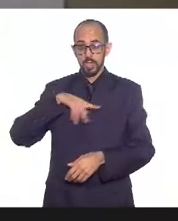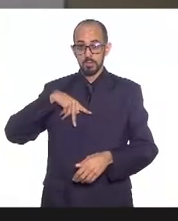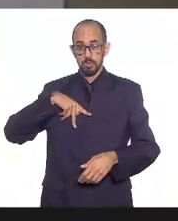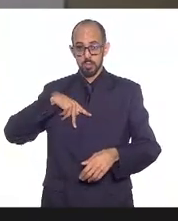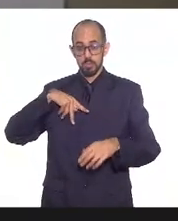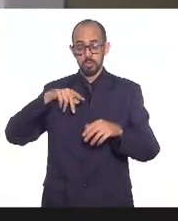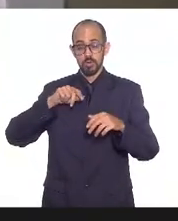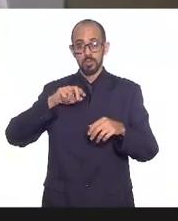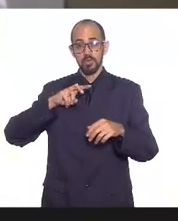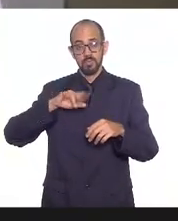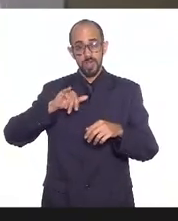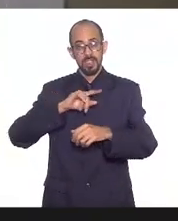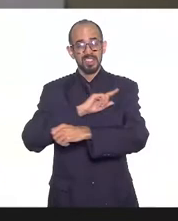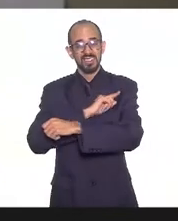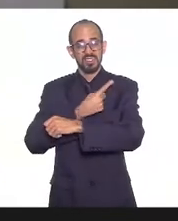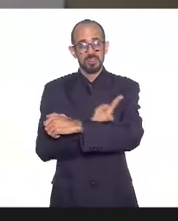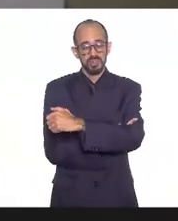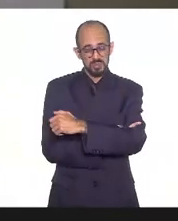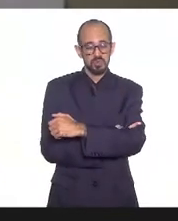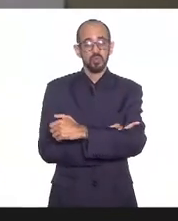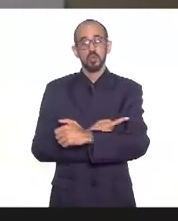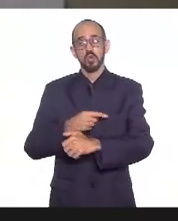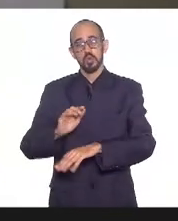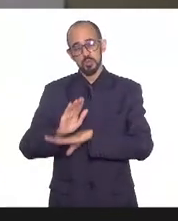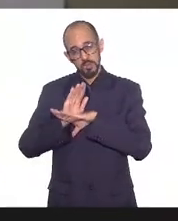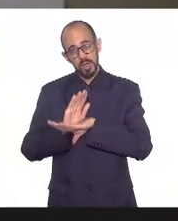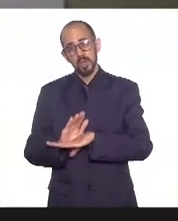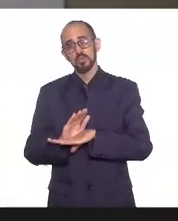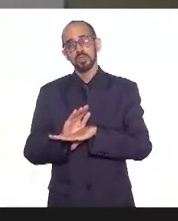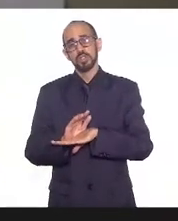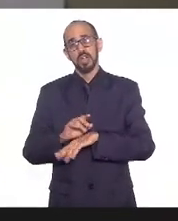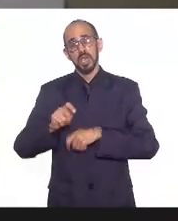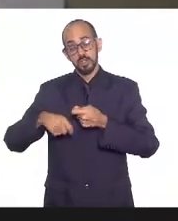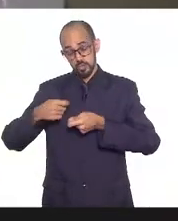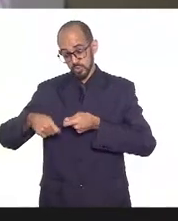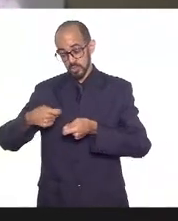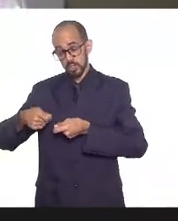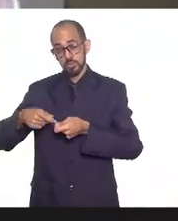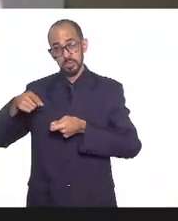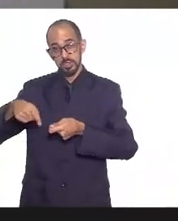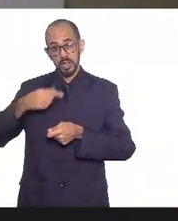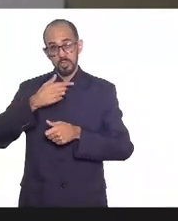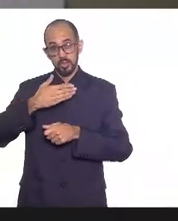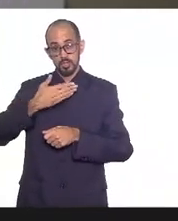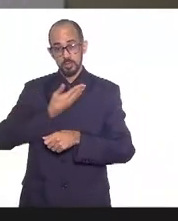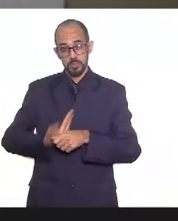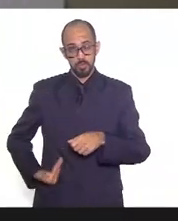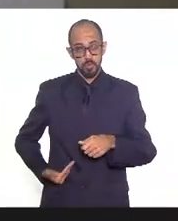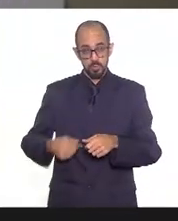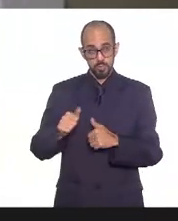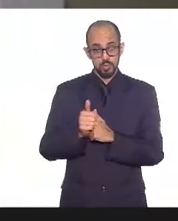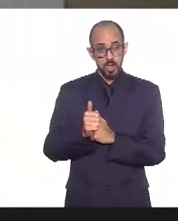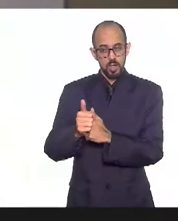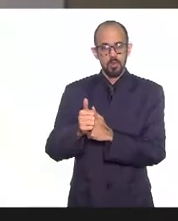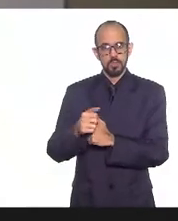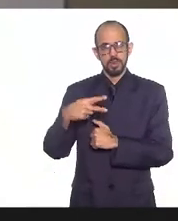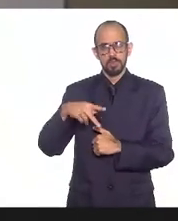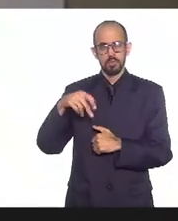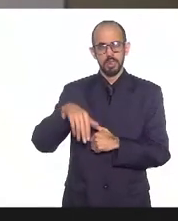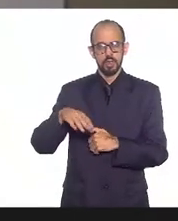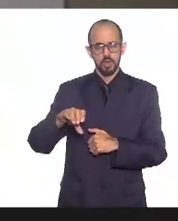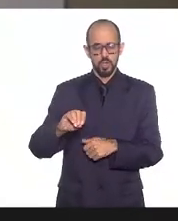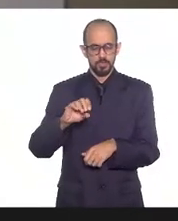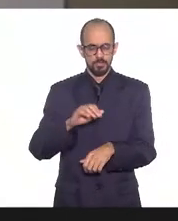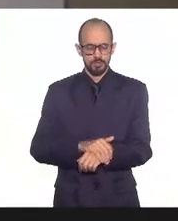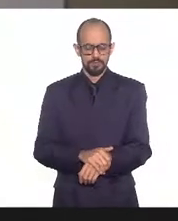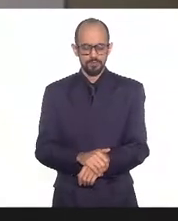se esforçando ao máximo para fazer com que os gestores sigam essa determinação do PNO então